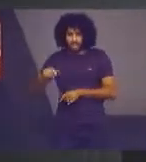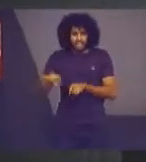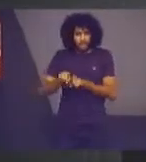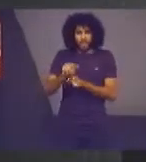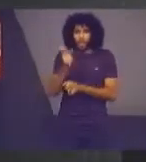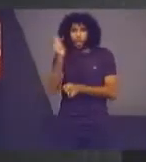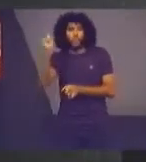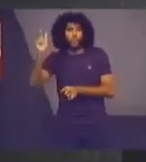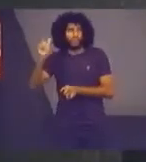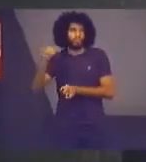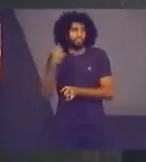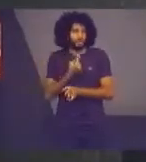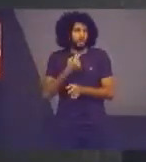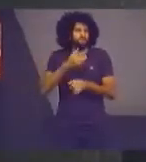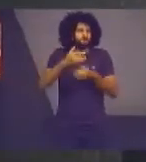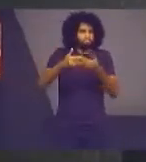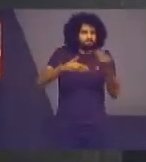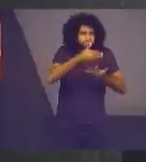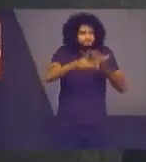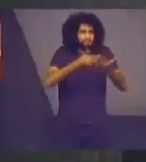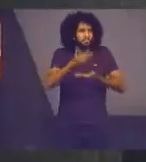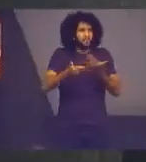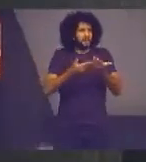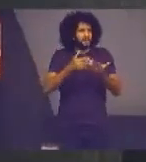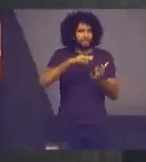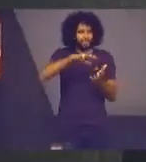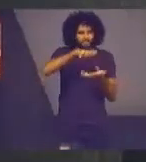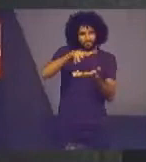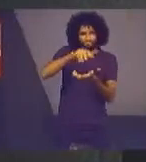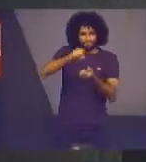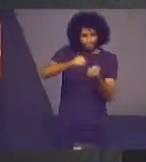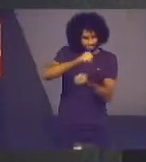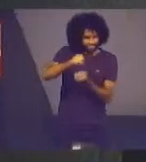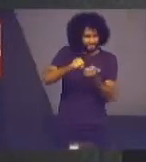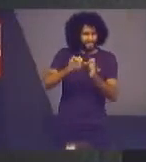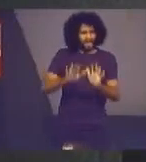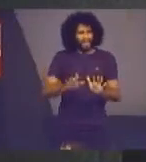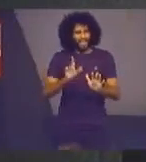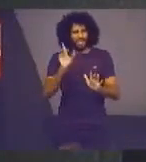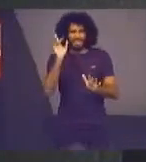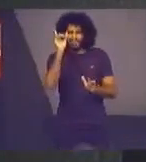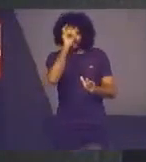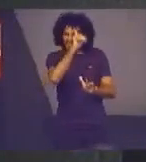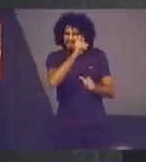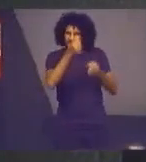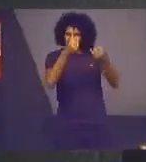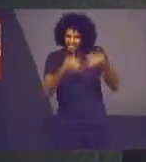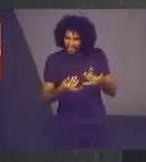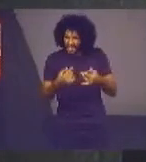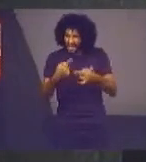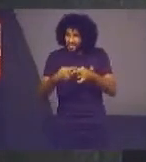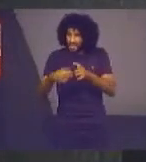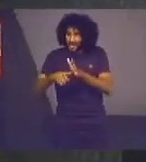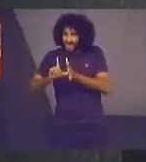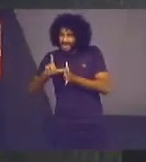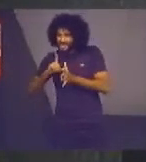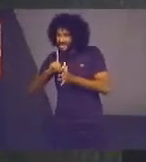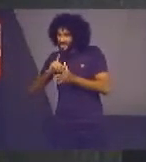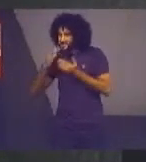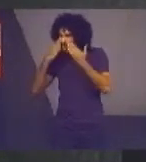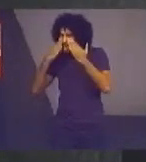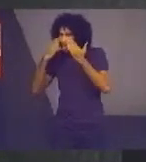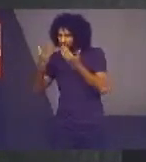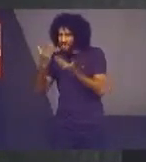dialogando em relação à sustentabilidade É difícil falar depois da apresentação da desembargadora